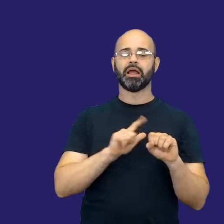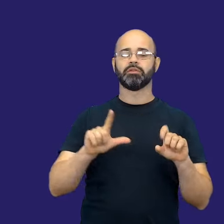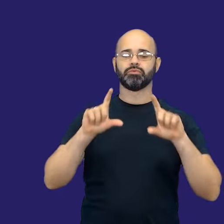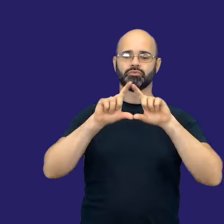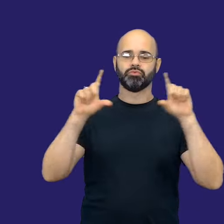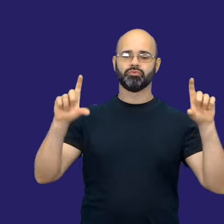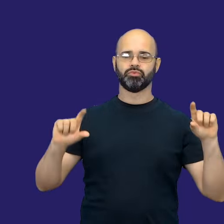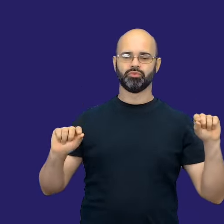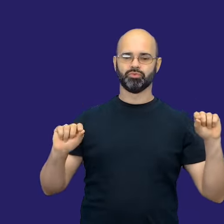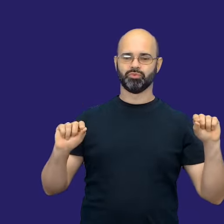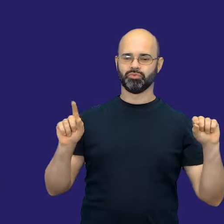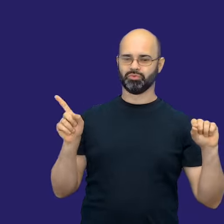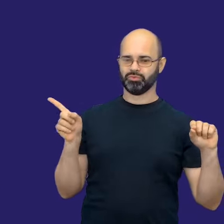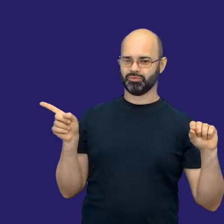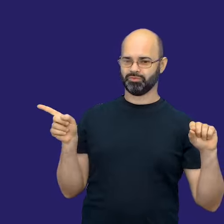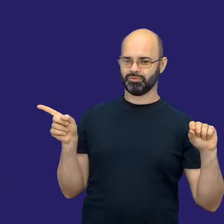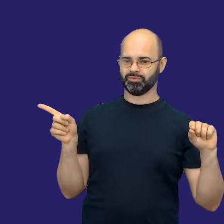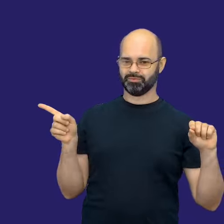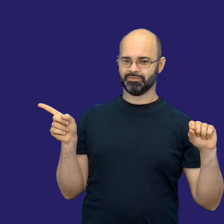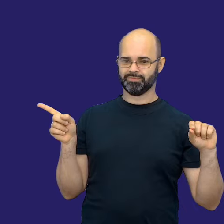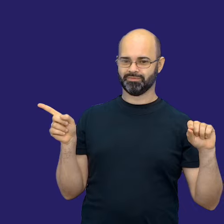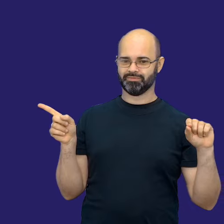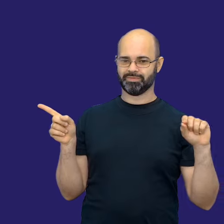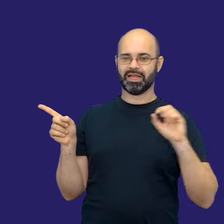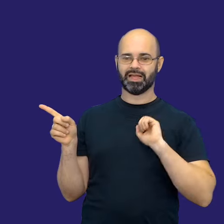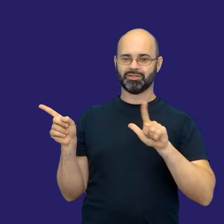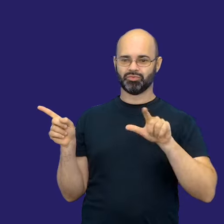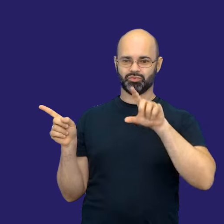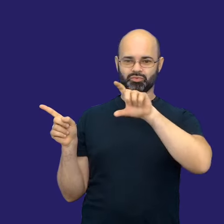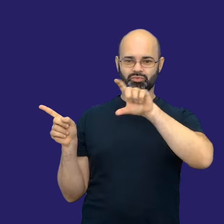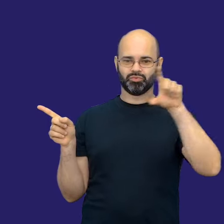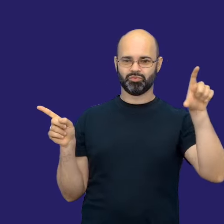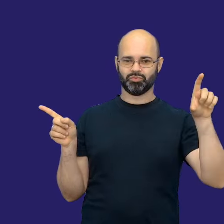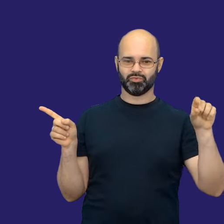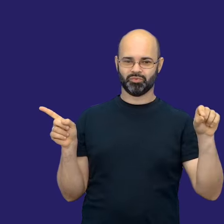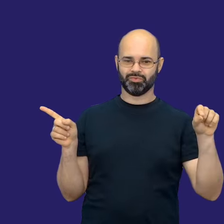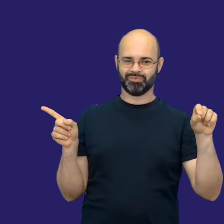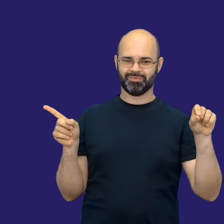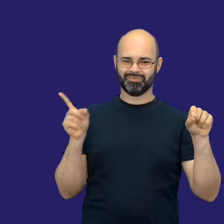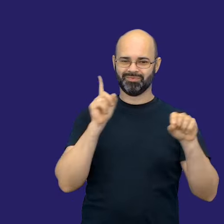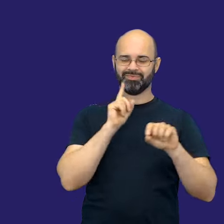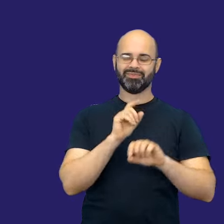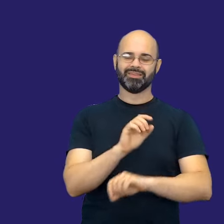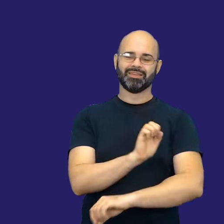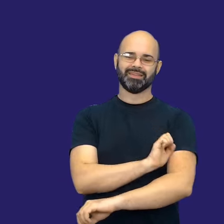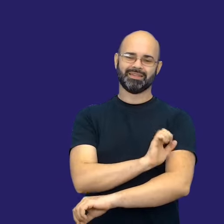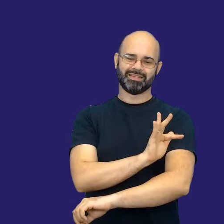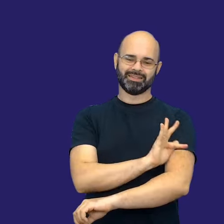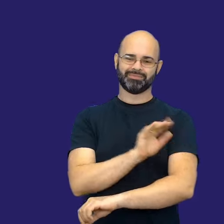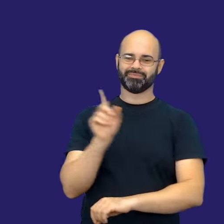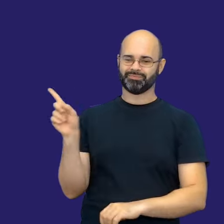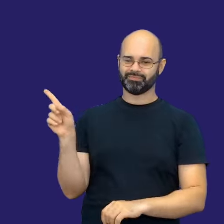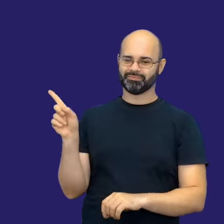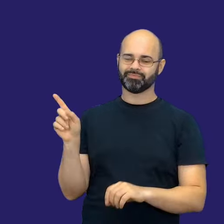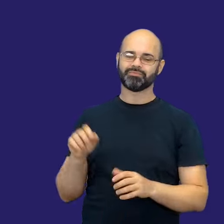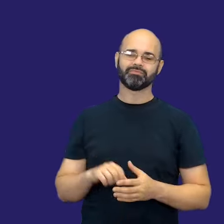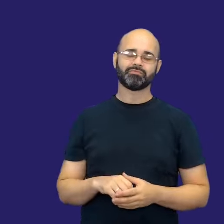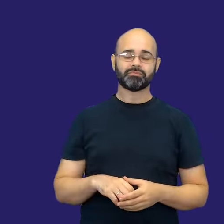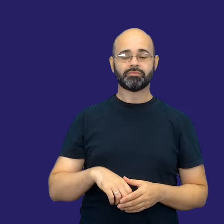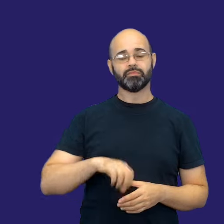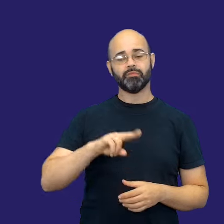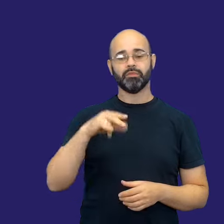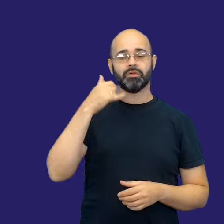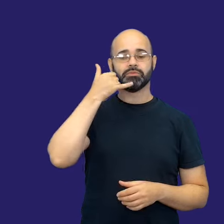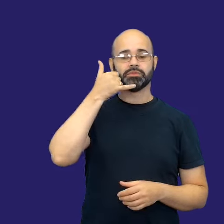que está aqui na tela, escrito Ensino Fundamental, quanto também direcionar o